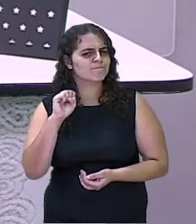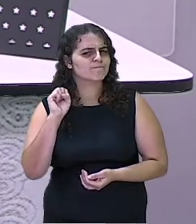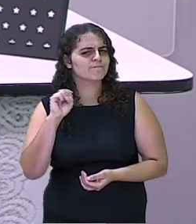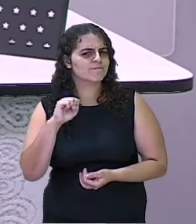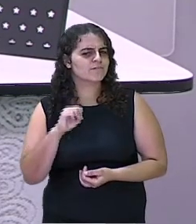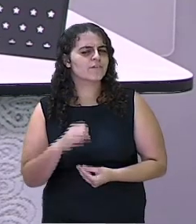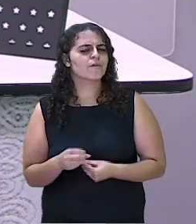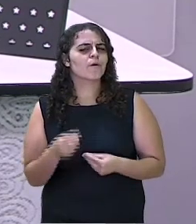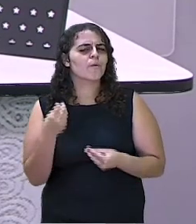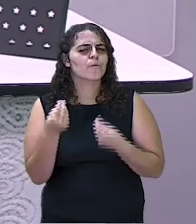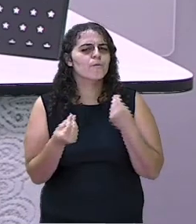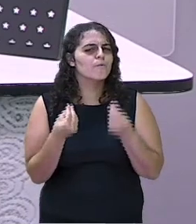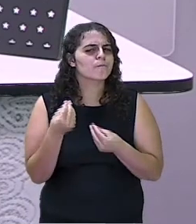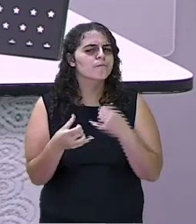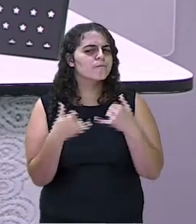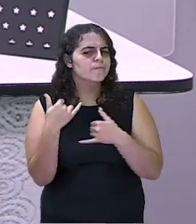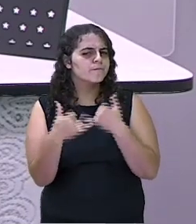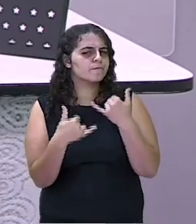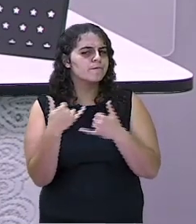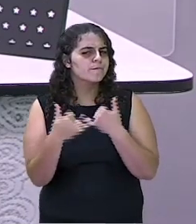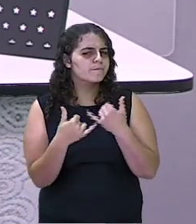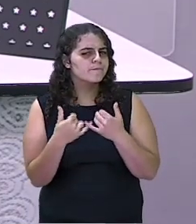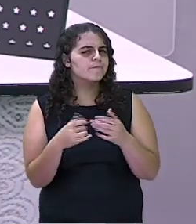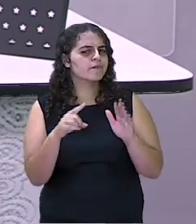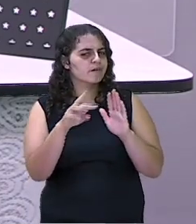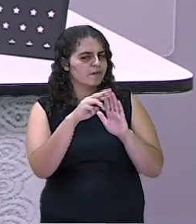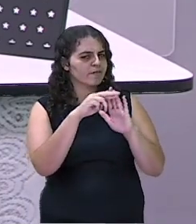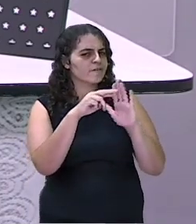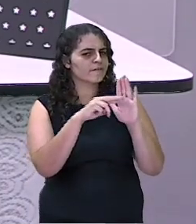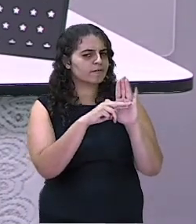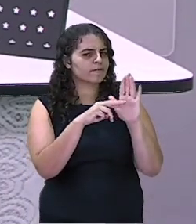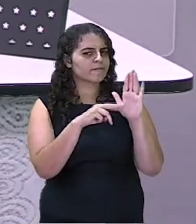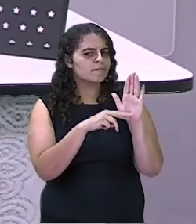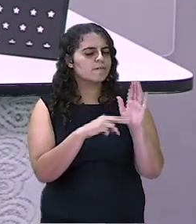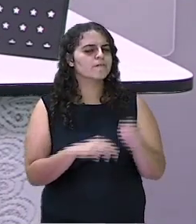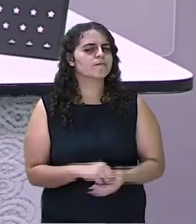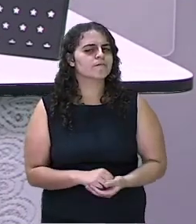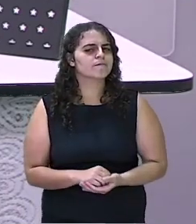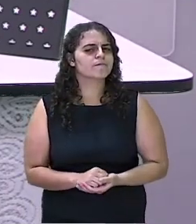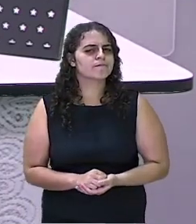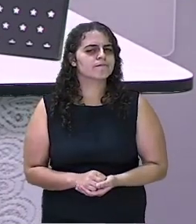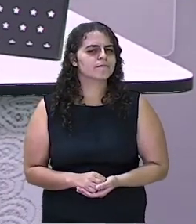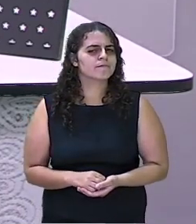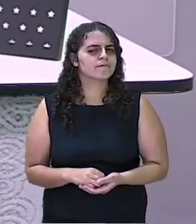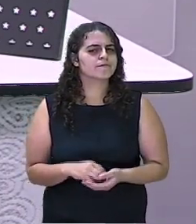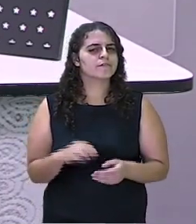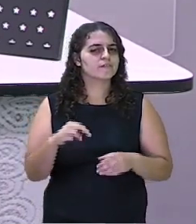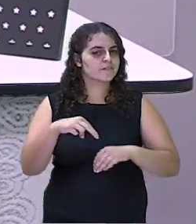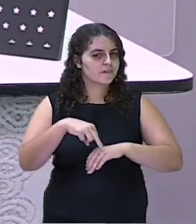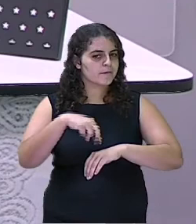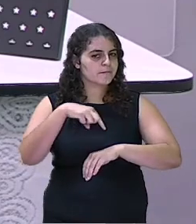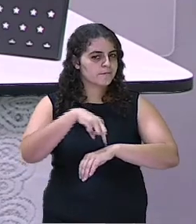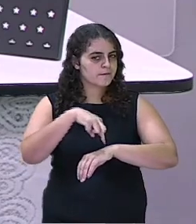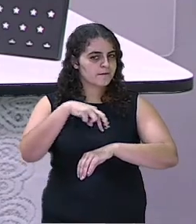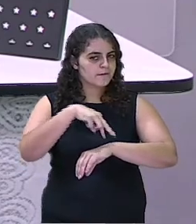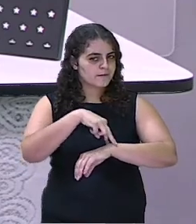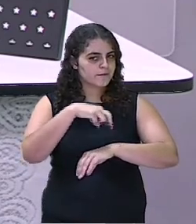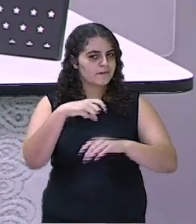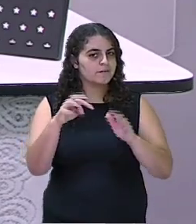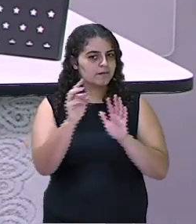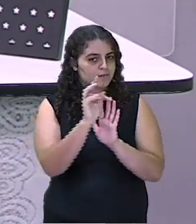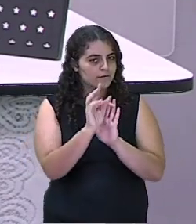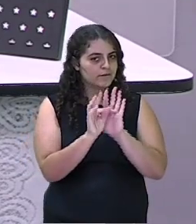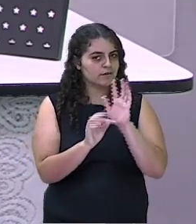Como brincar? É o passo a passo do texto amarelinha. Então, a